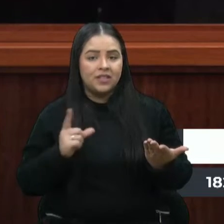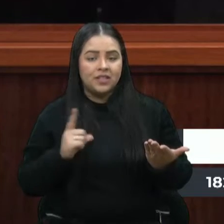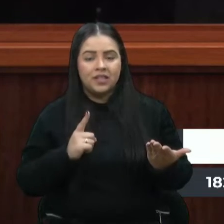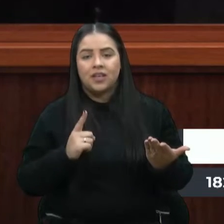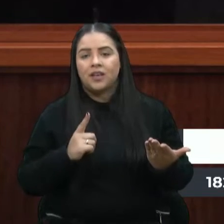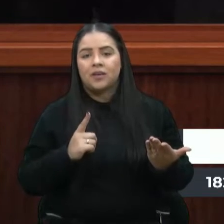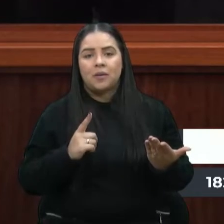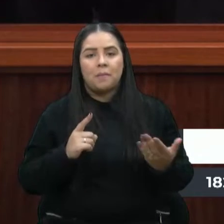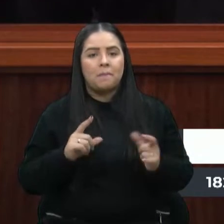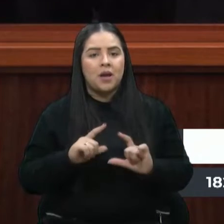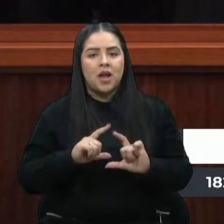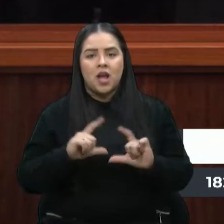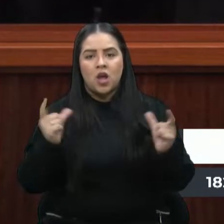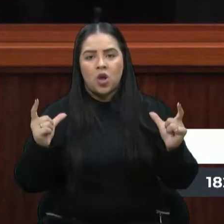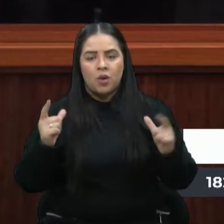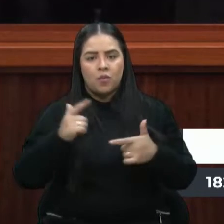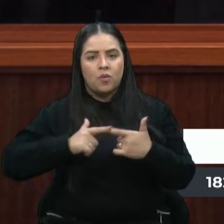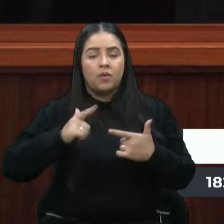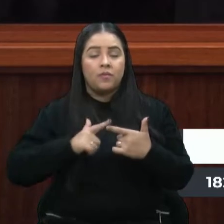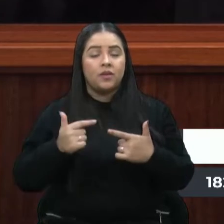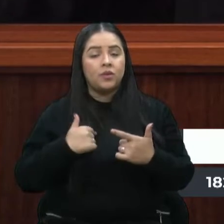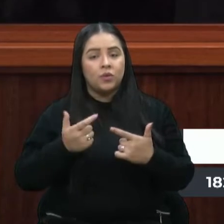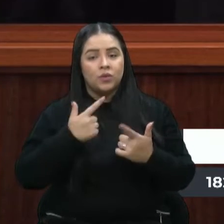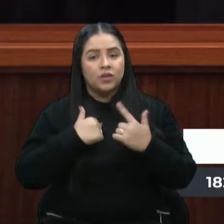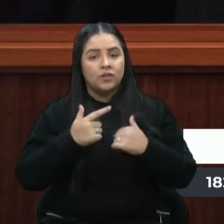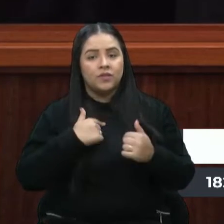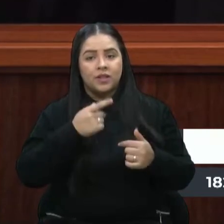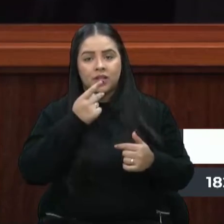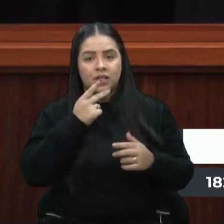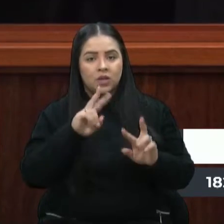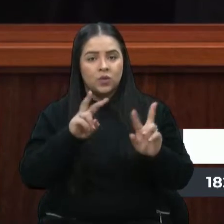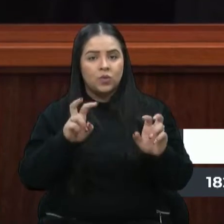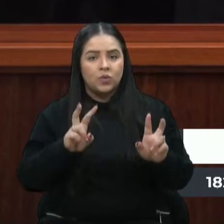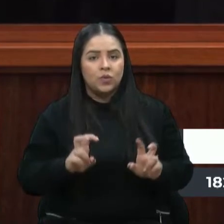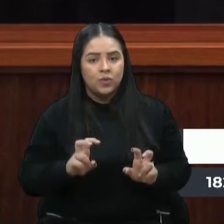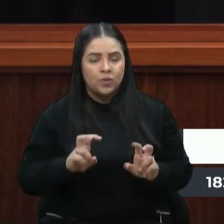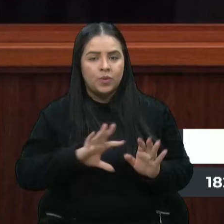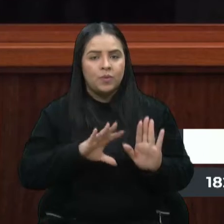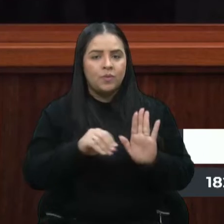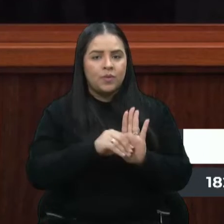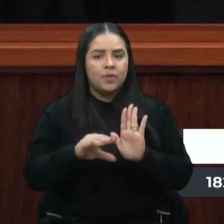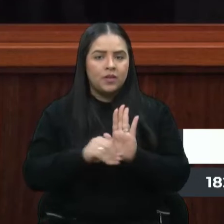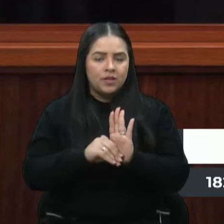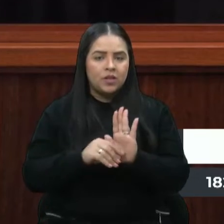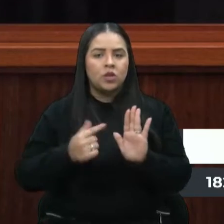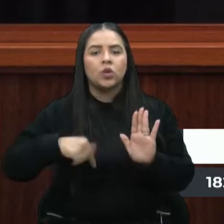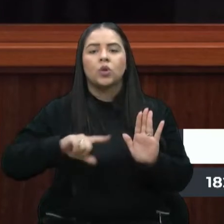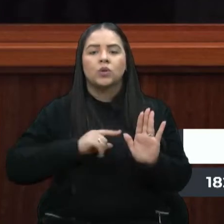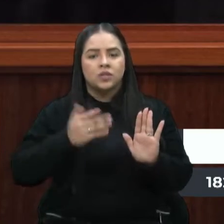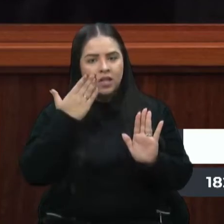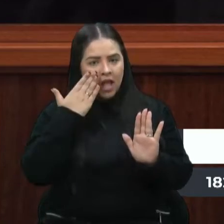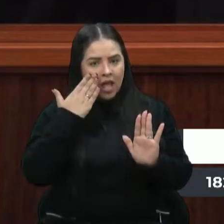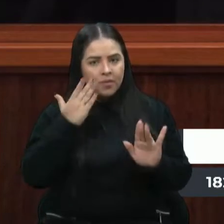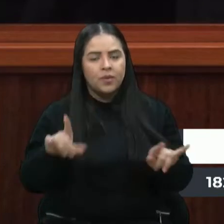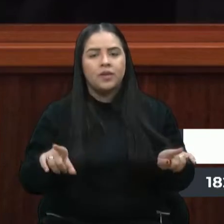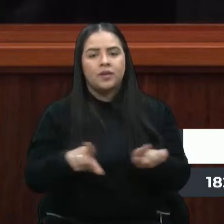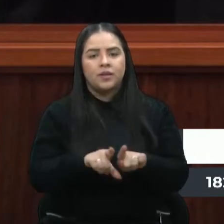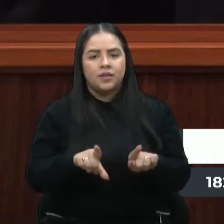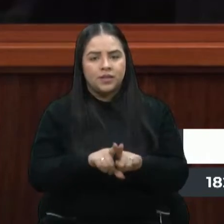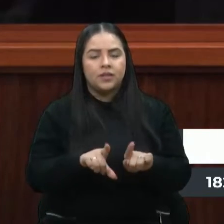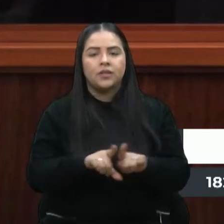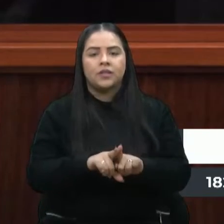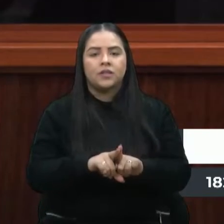muito maior. Então, eu gostaria de ponderar essas questões em relação à emenda. A gente sabe também que o